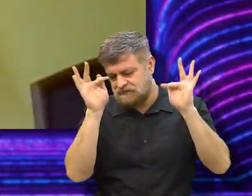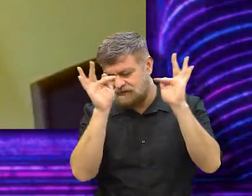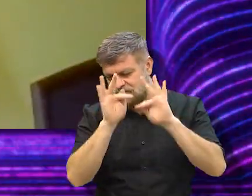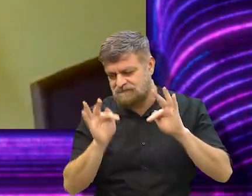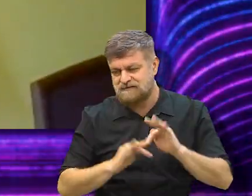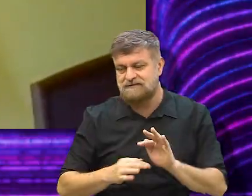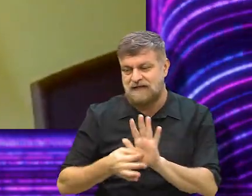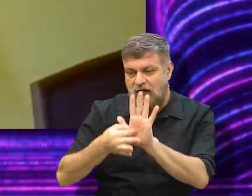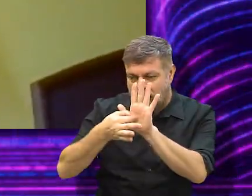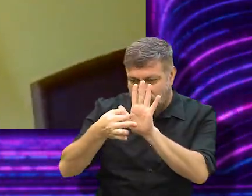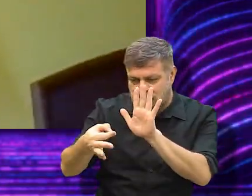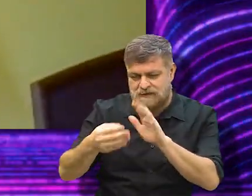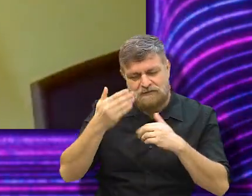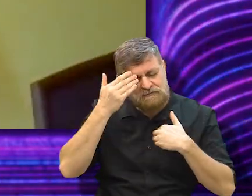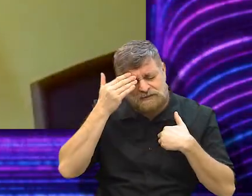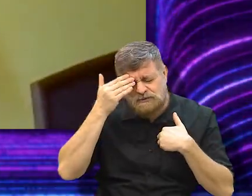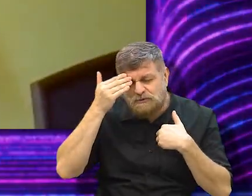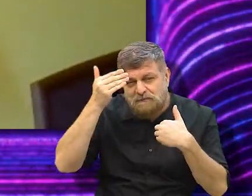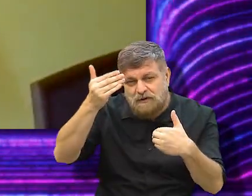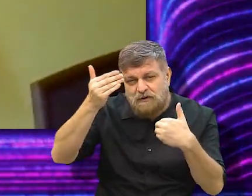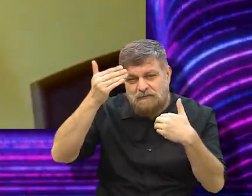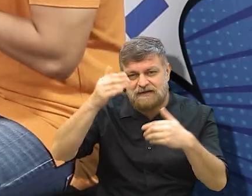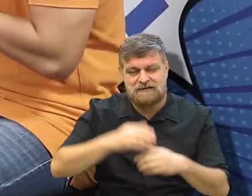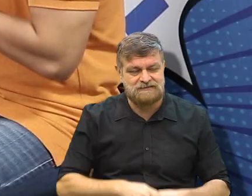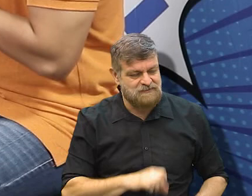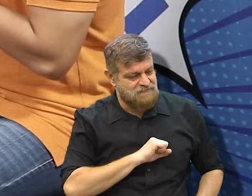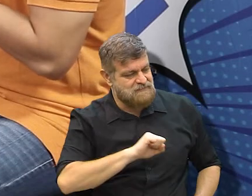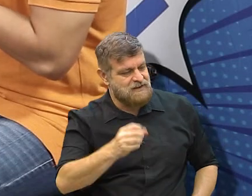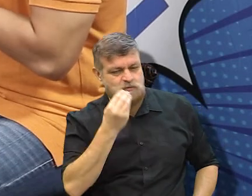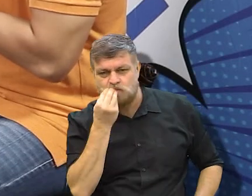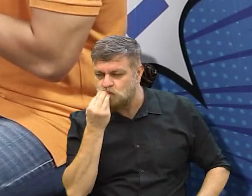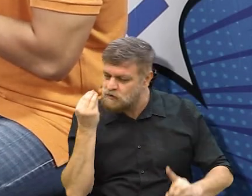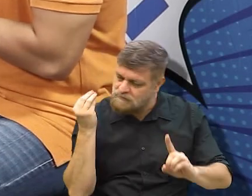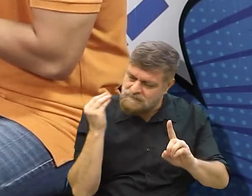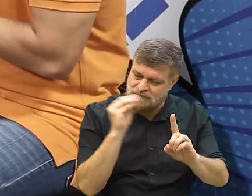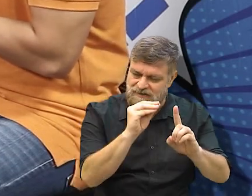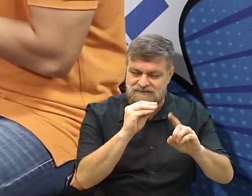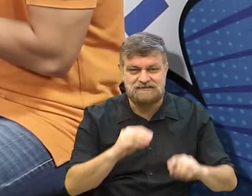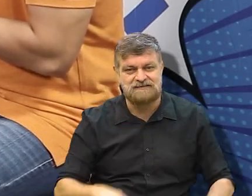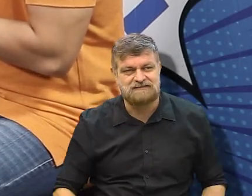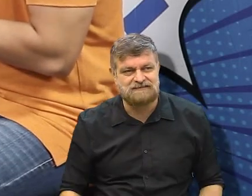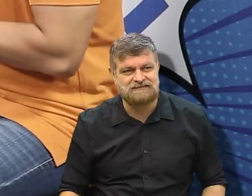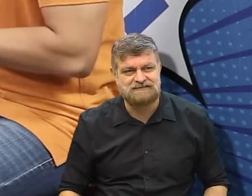vou ficar muito feliz de ouvir com vocês. Super obrigada, viu? Valeu, um super beijo.